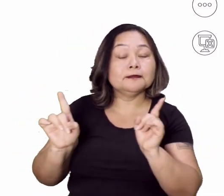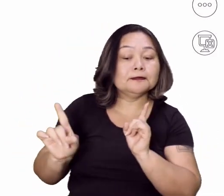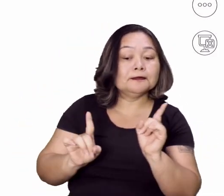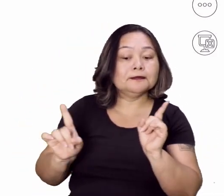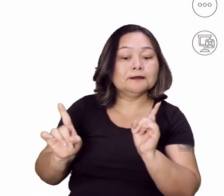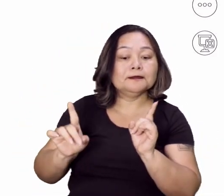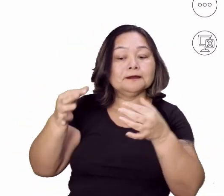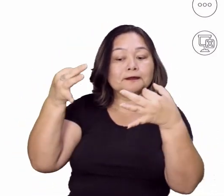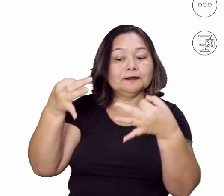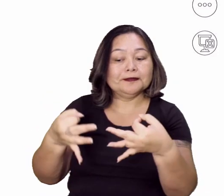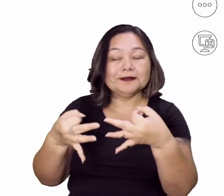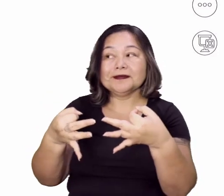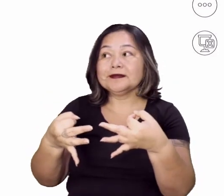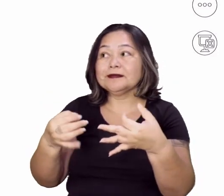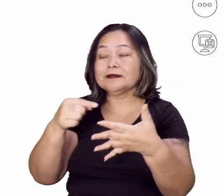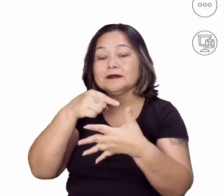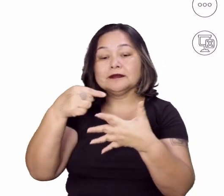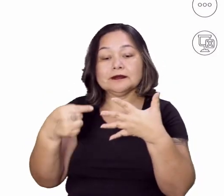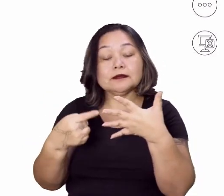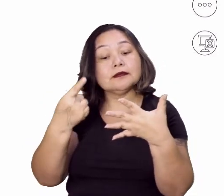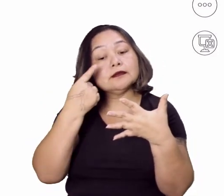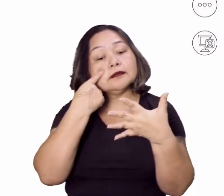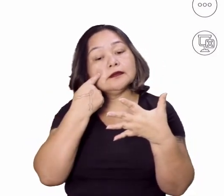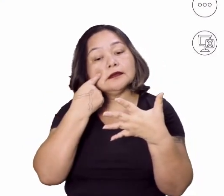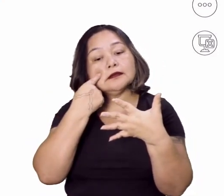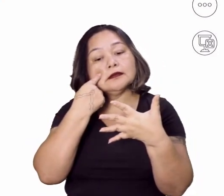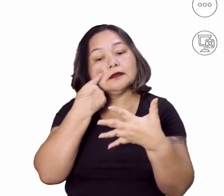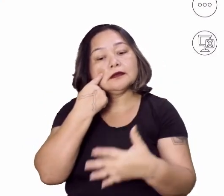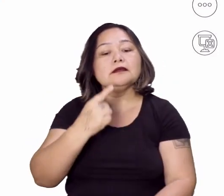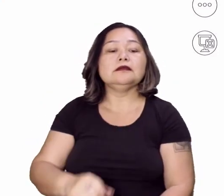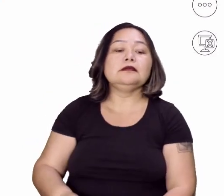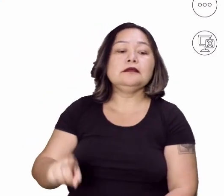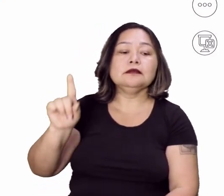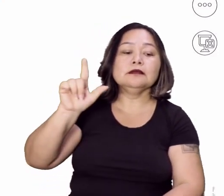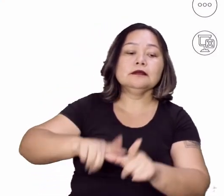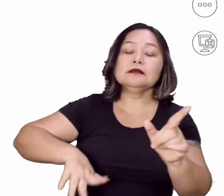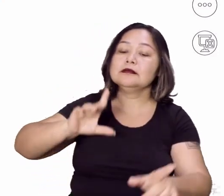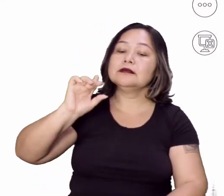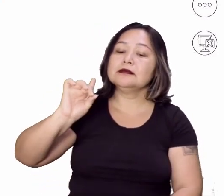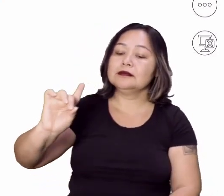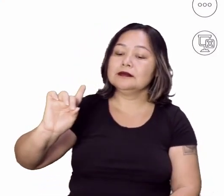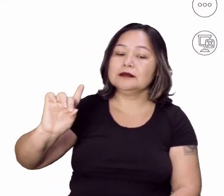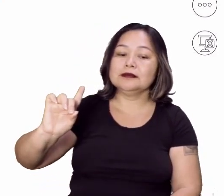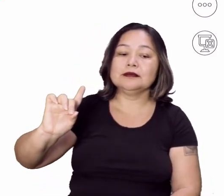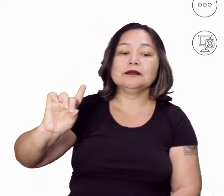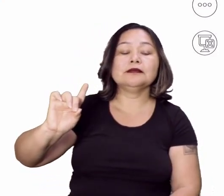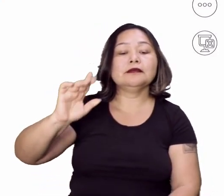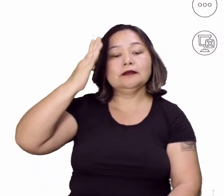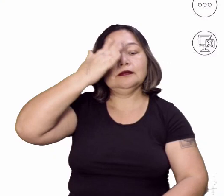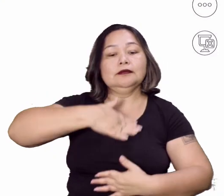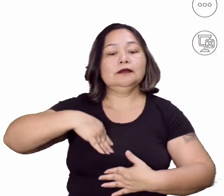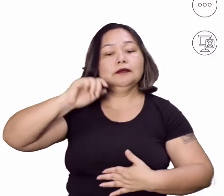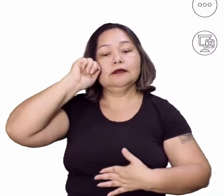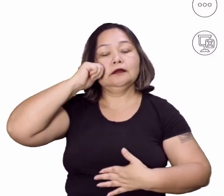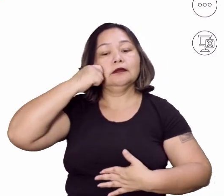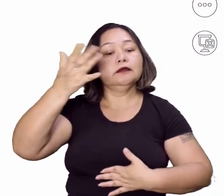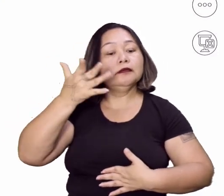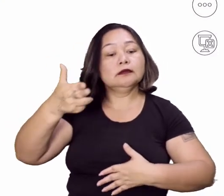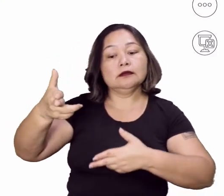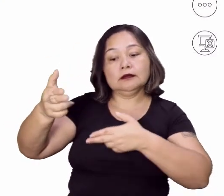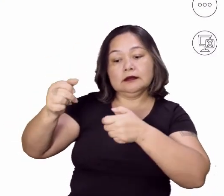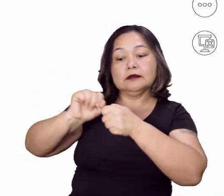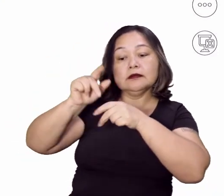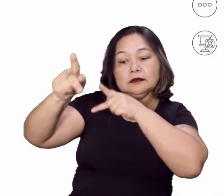correto aí nessa situação? Vamos ver. É a letra D, pessoal. Os Panteras Negras pregavam